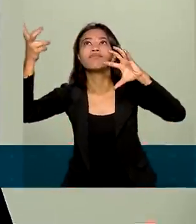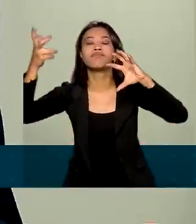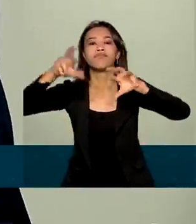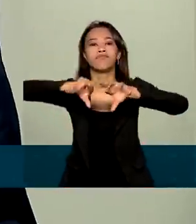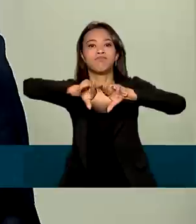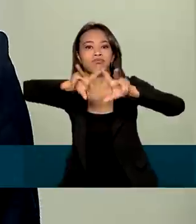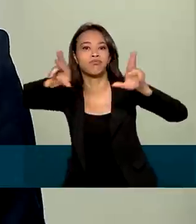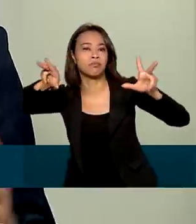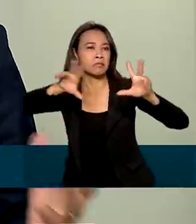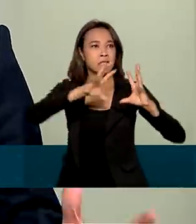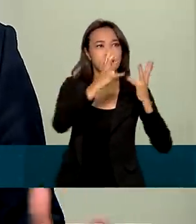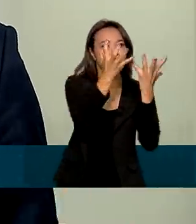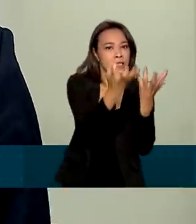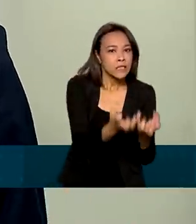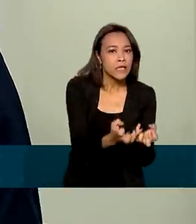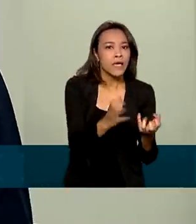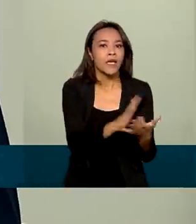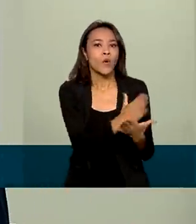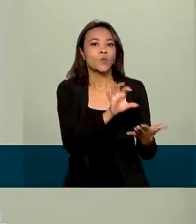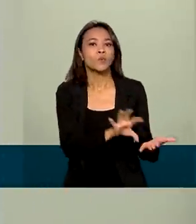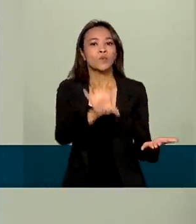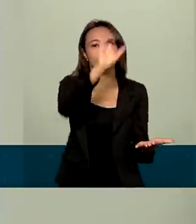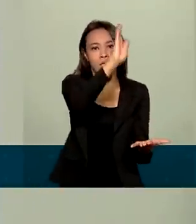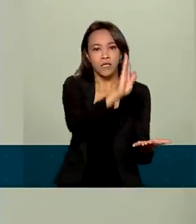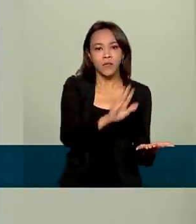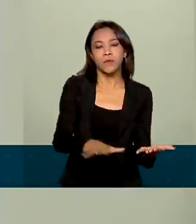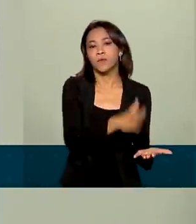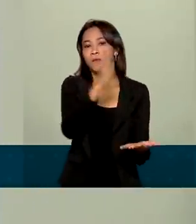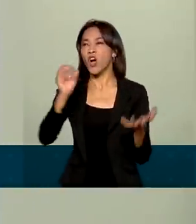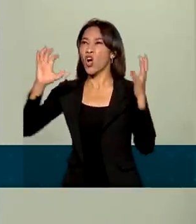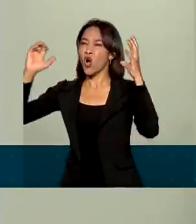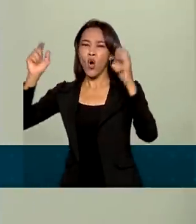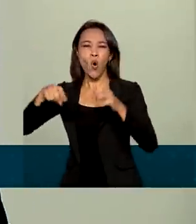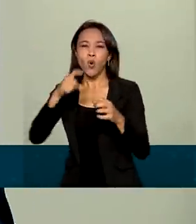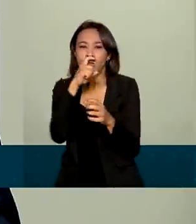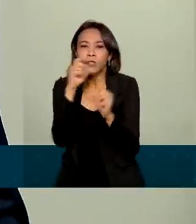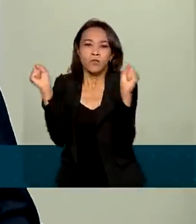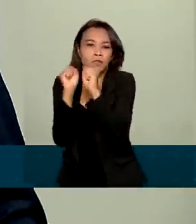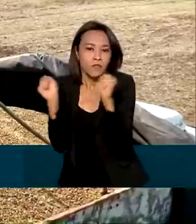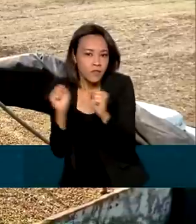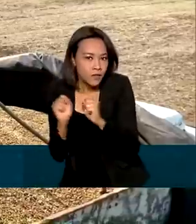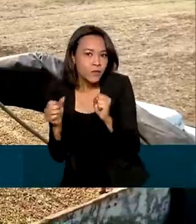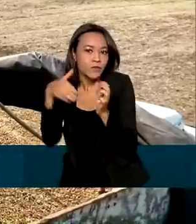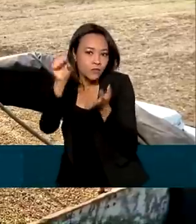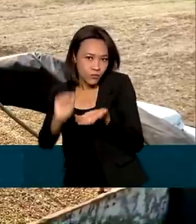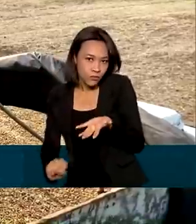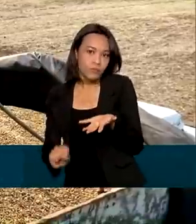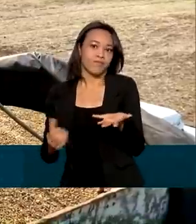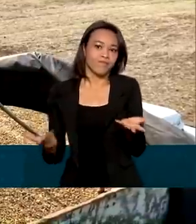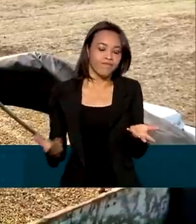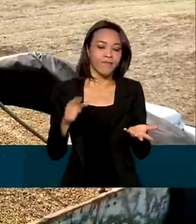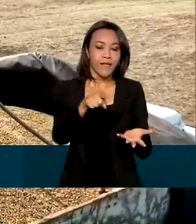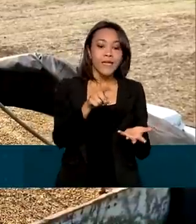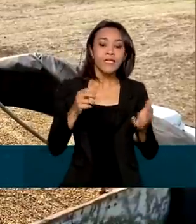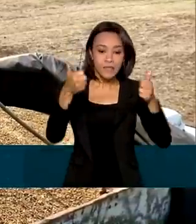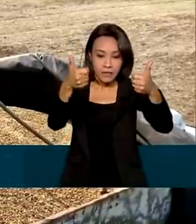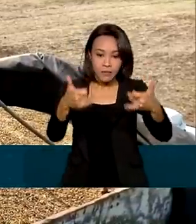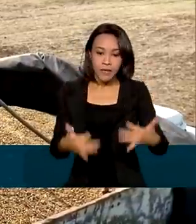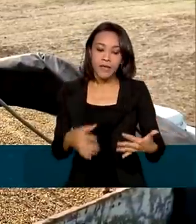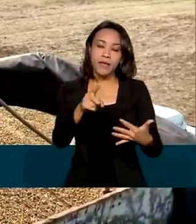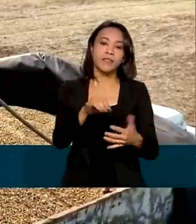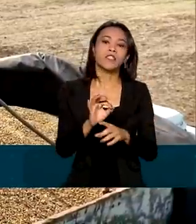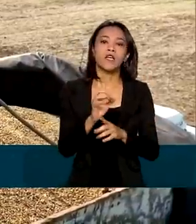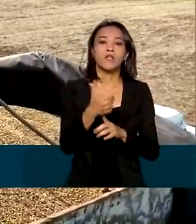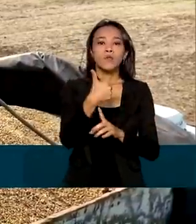Seja seca em algumas regiões produtoras, seja geada na região centro-sul. Dessa forma, a expectativa é que a produção chegue a